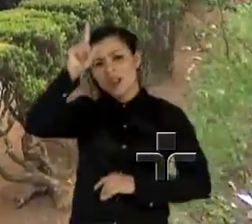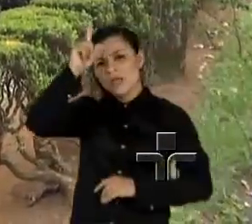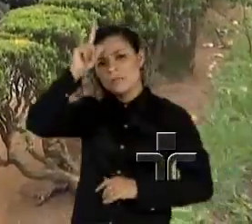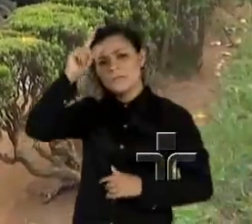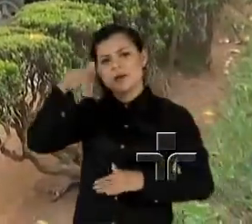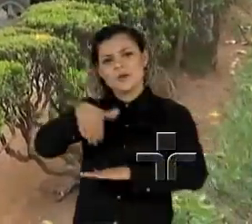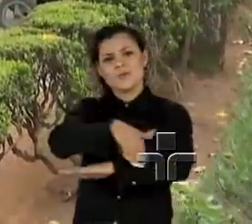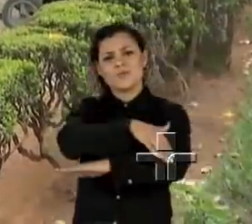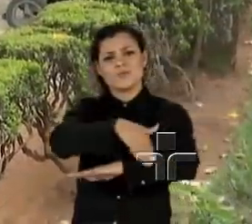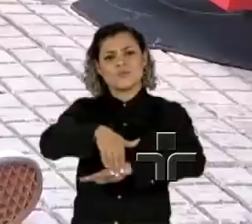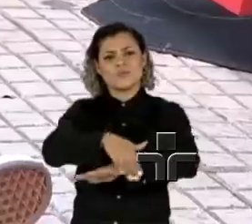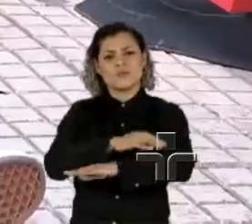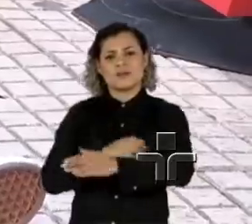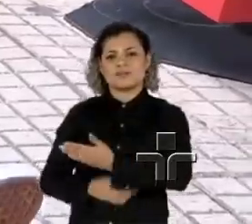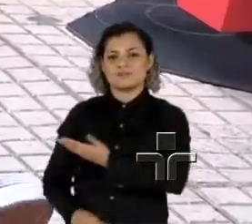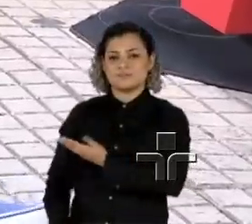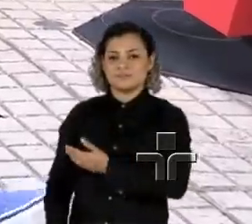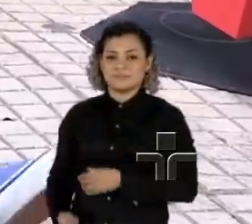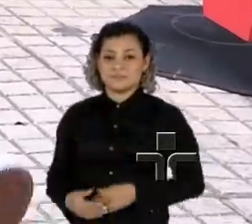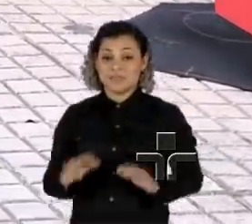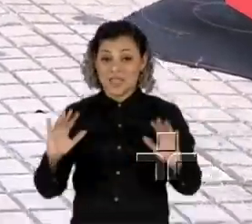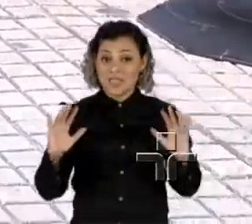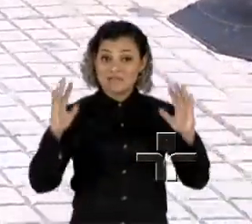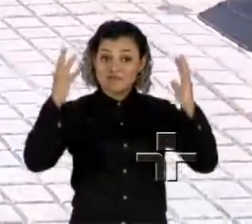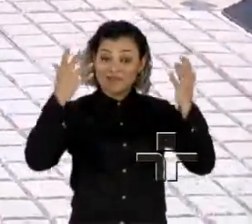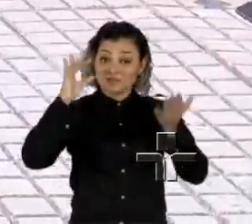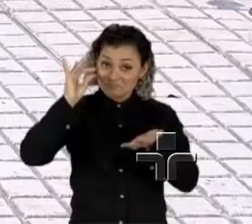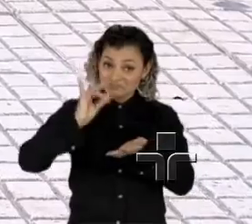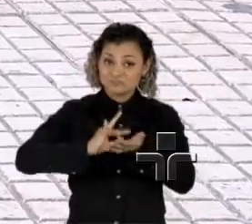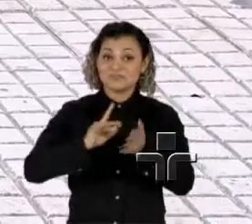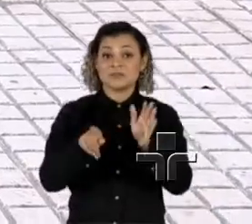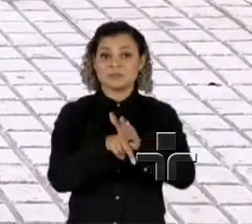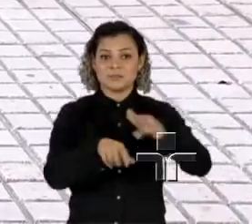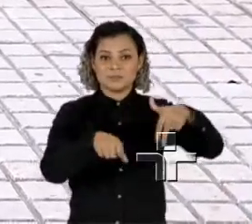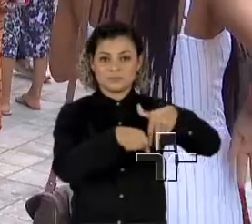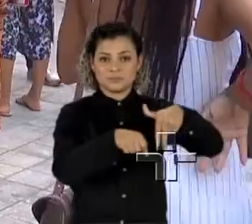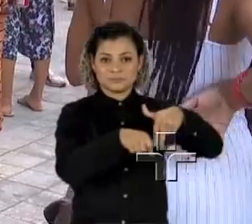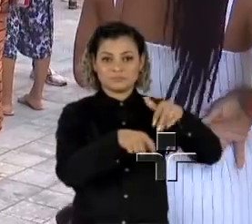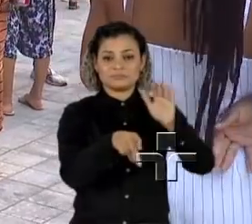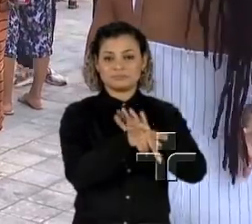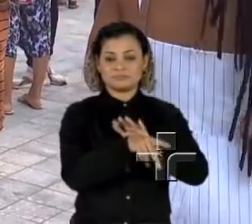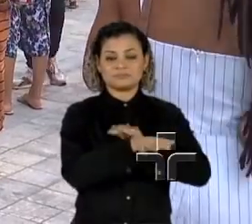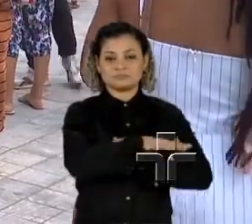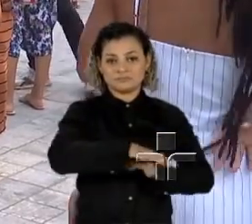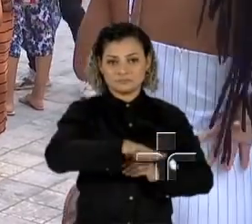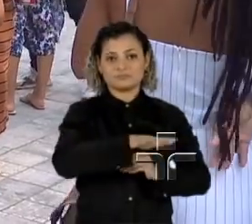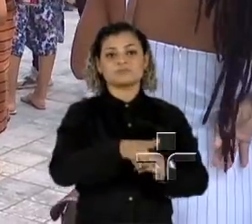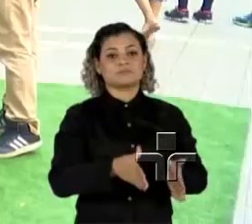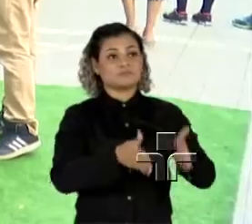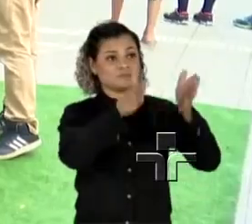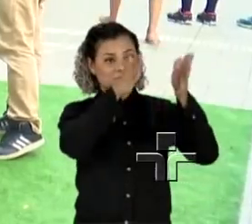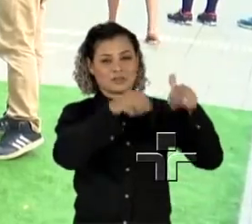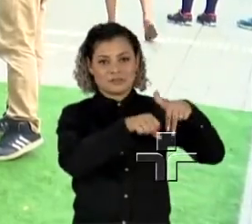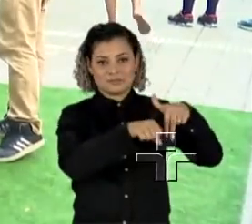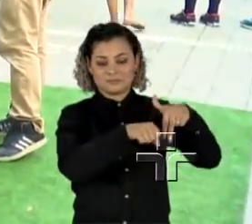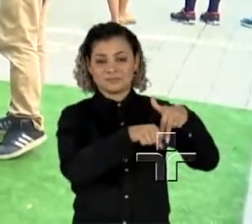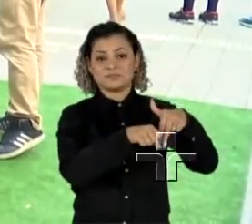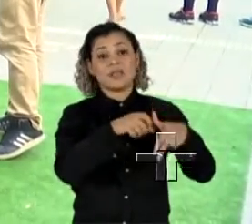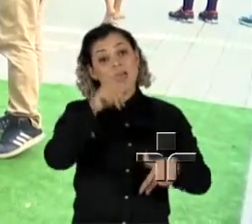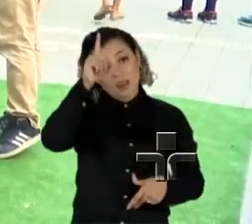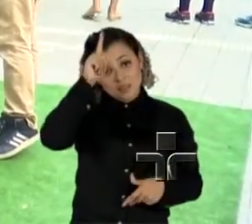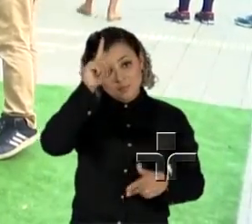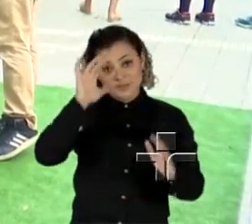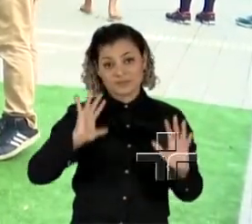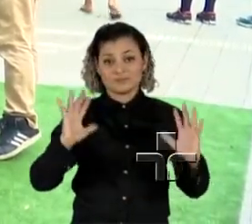Rua. O evento, realizado pelo Consulado da Alemanha no Brasil, celebrou a União. Diversas